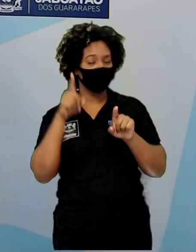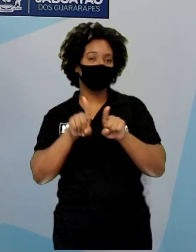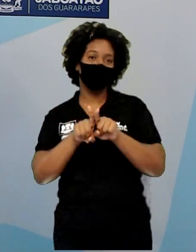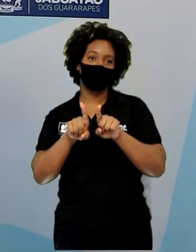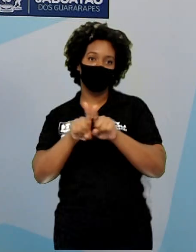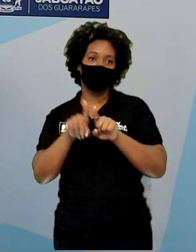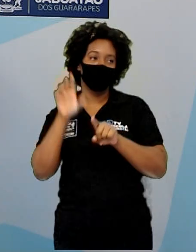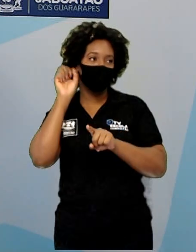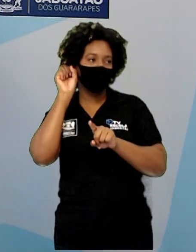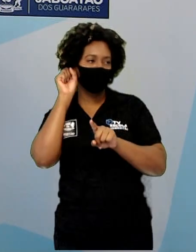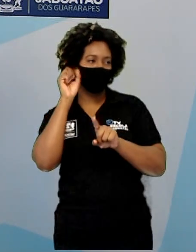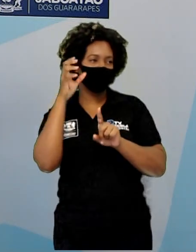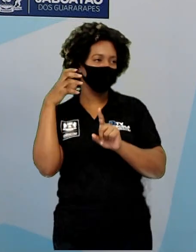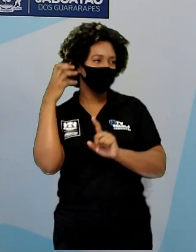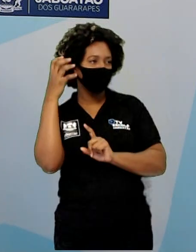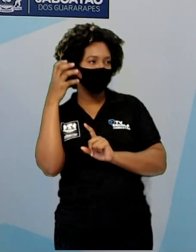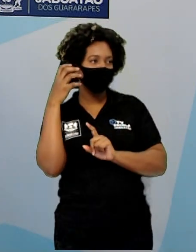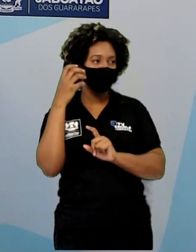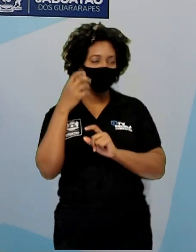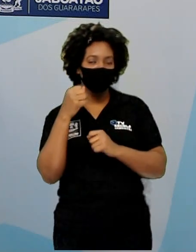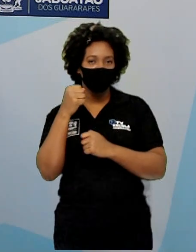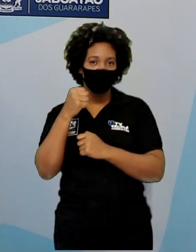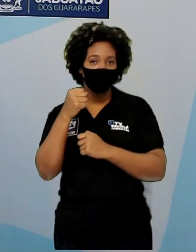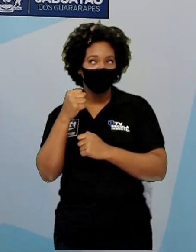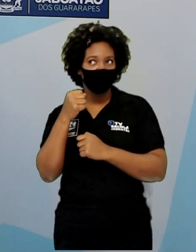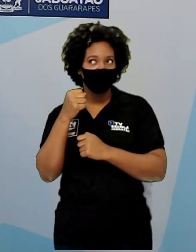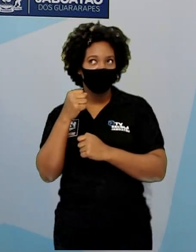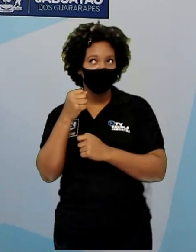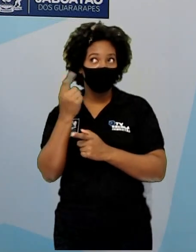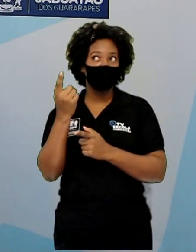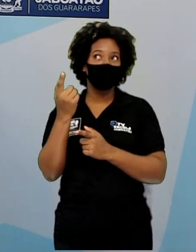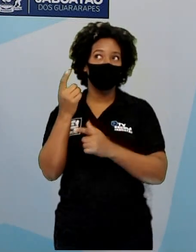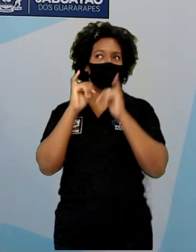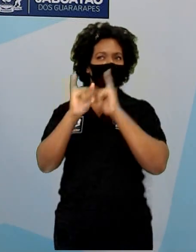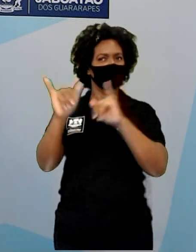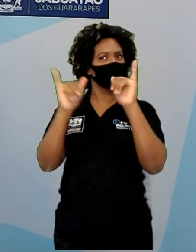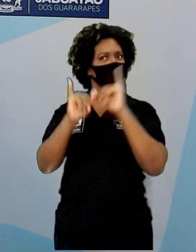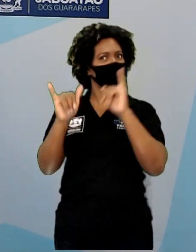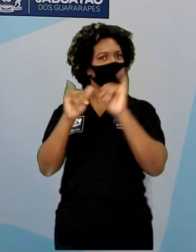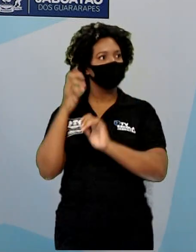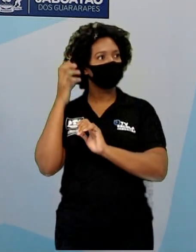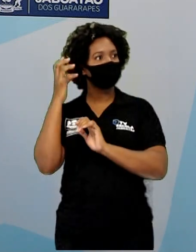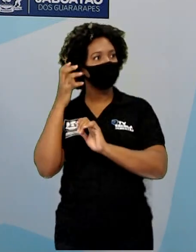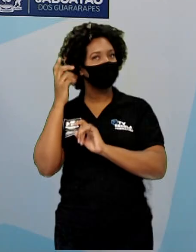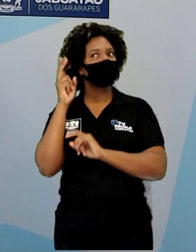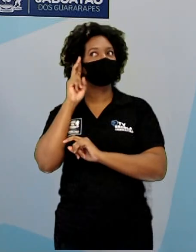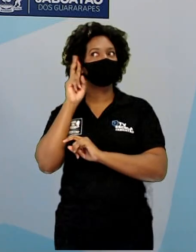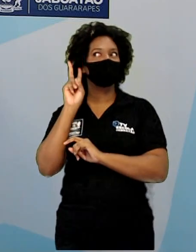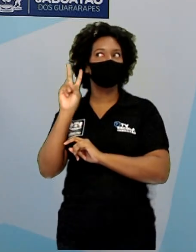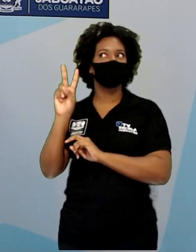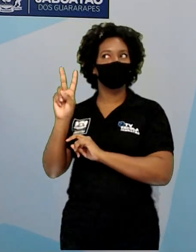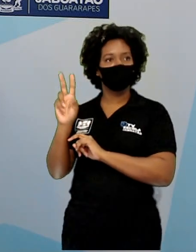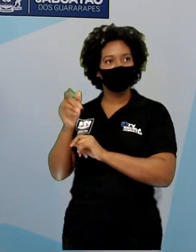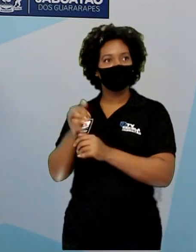escutando rádio, Escutando música. E aí, o rádio para e faz a publicidade, né? Tem o anúncio publicitário e depois